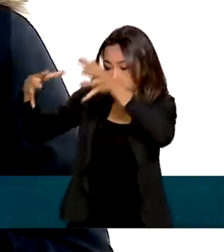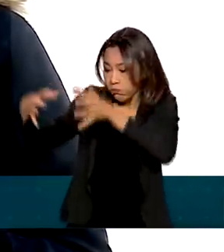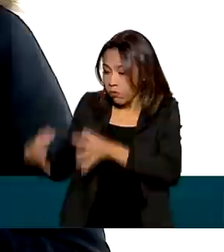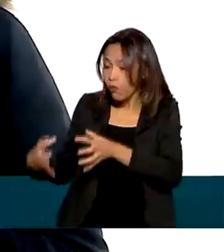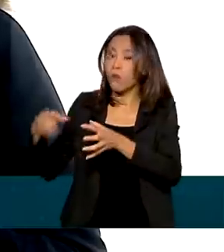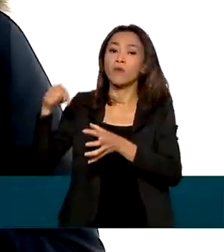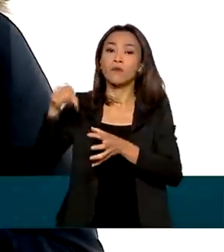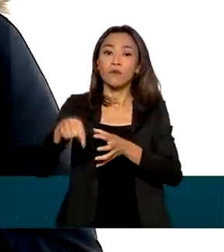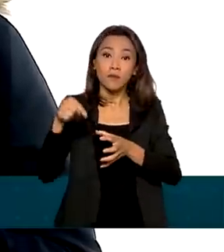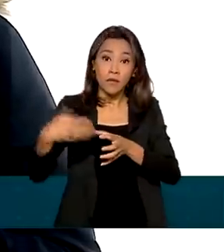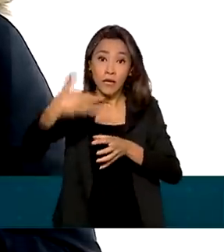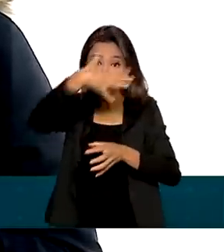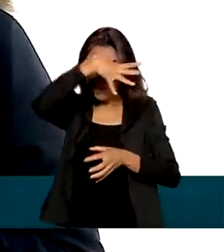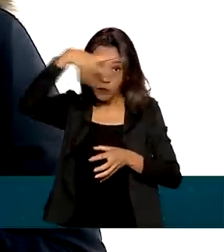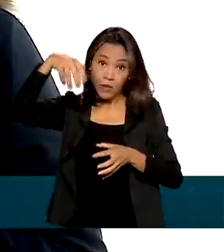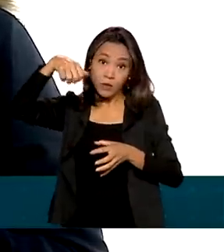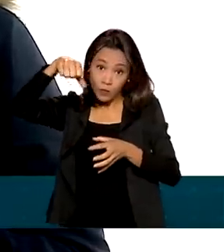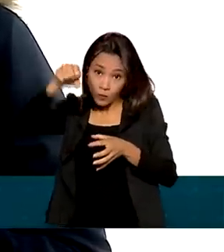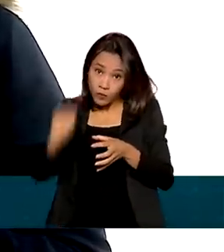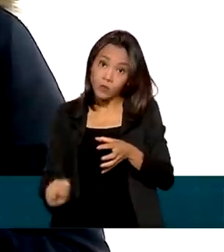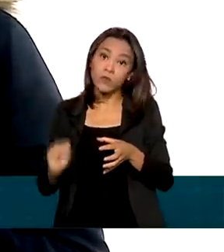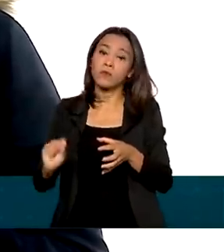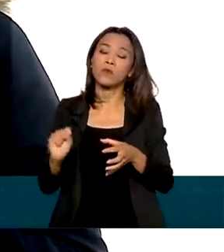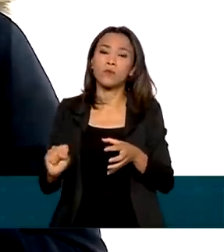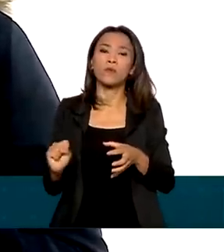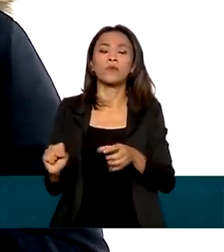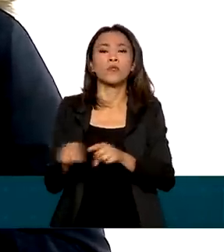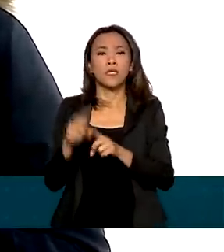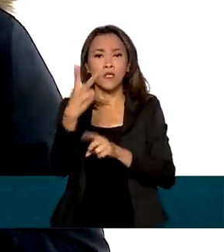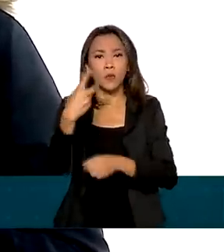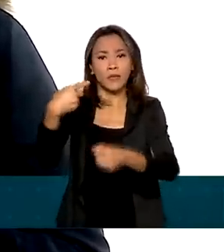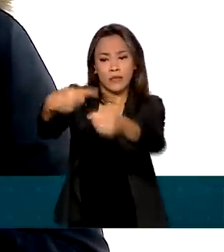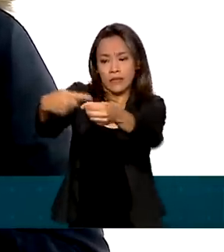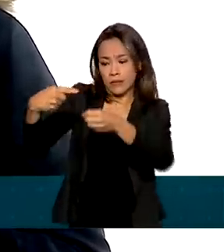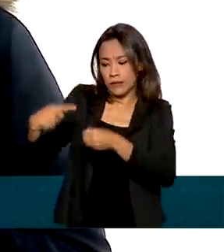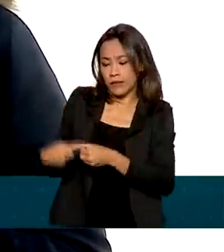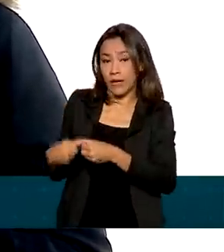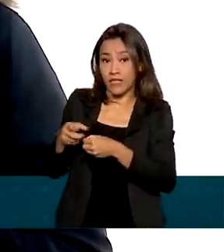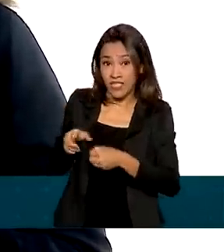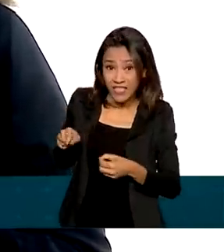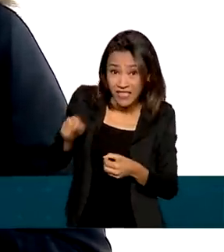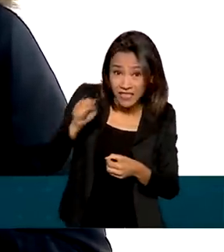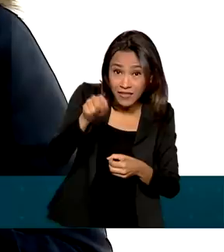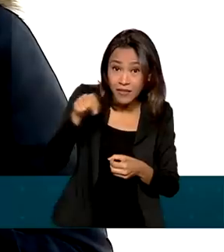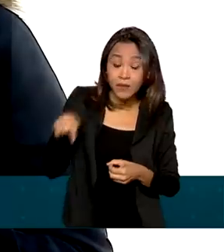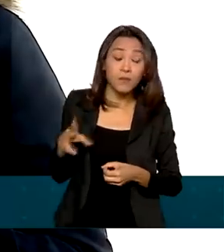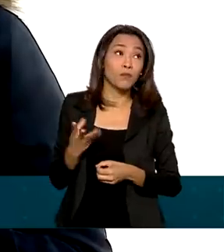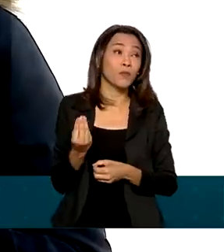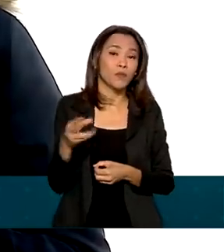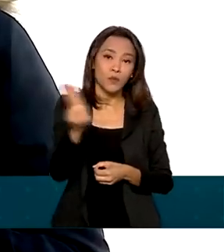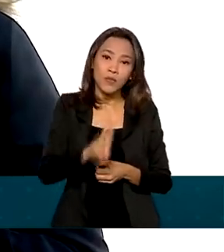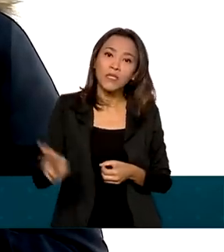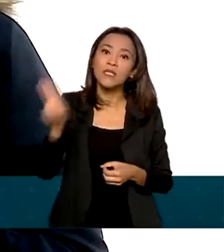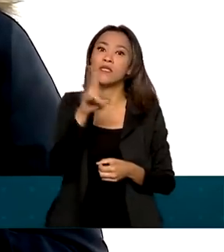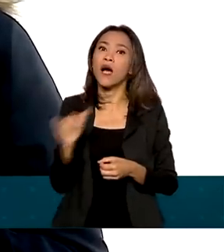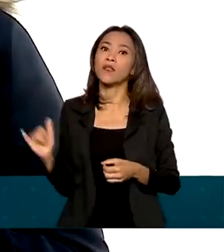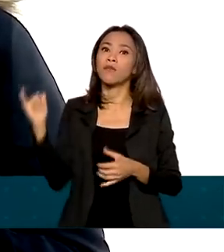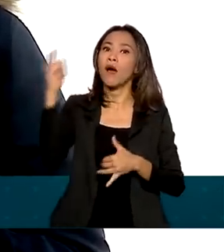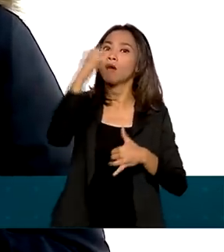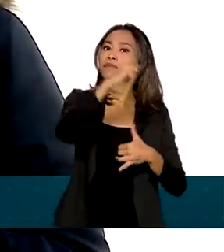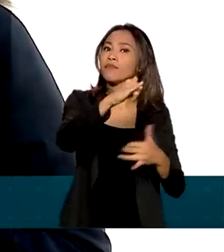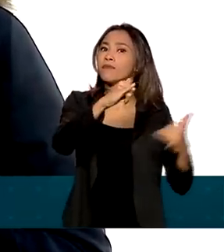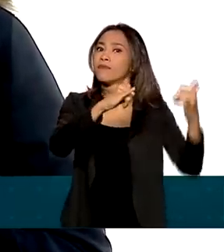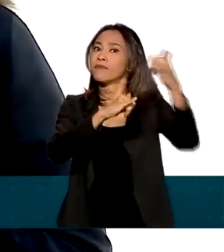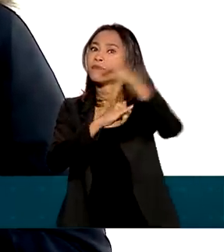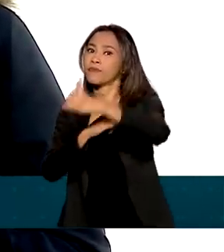cidades sul-matogrossenses de Porto Murtinho e Corumbá. A região é muito utilizada pelo tráfego para entrar